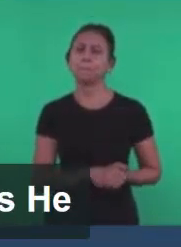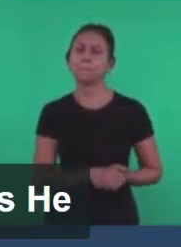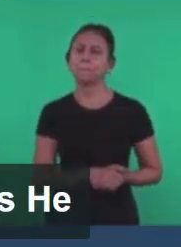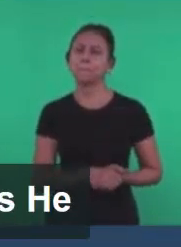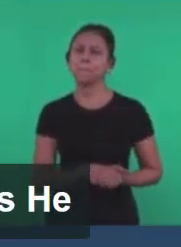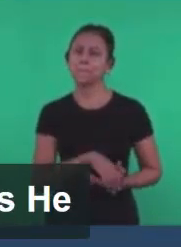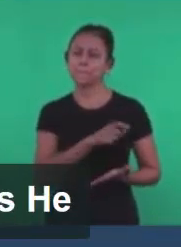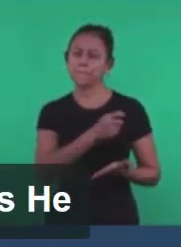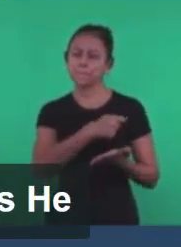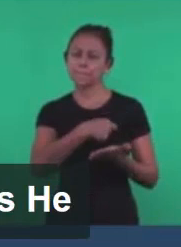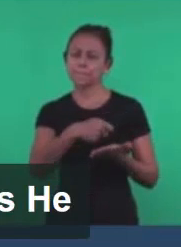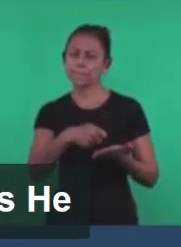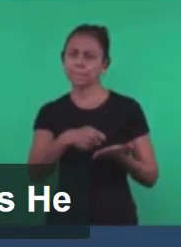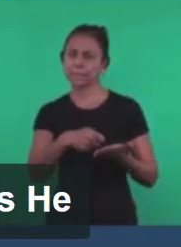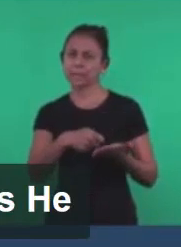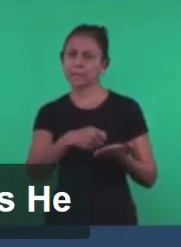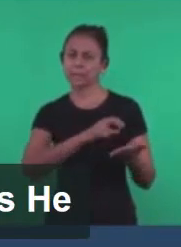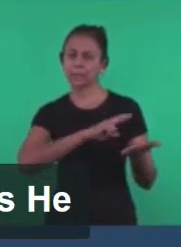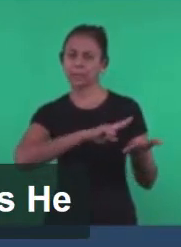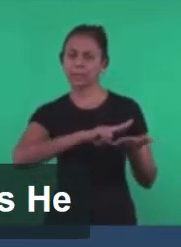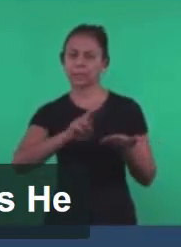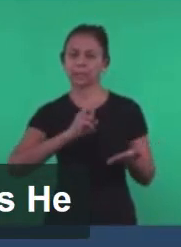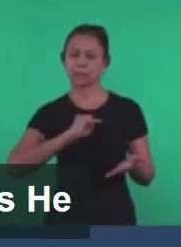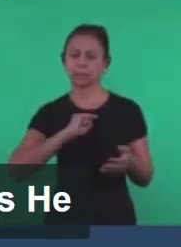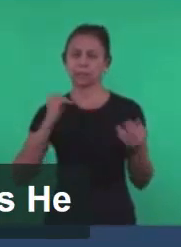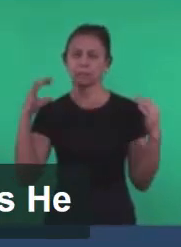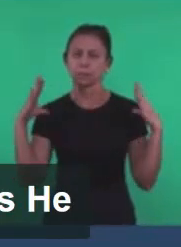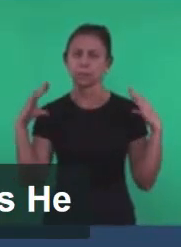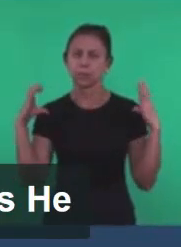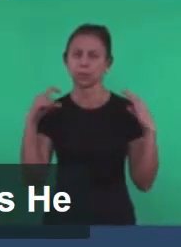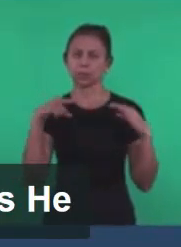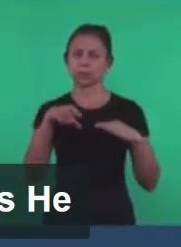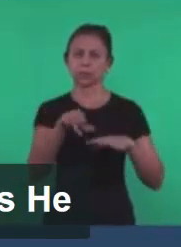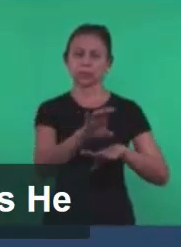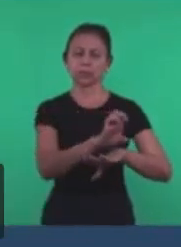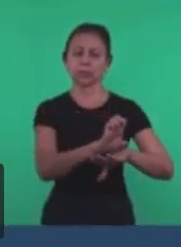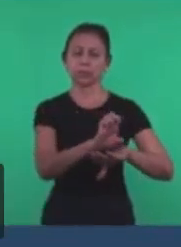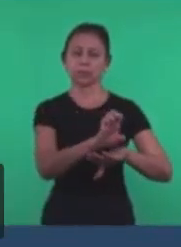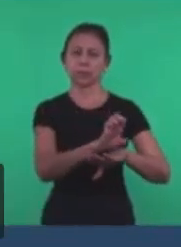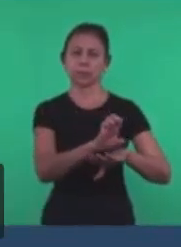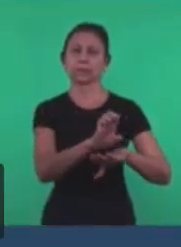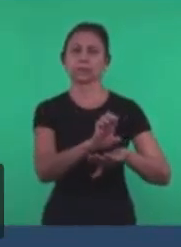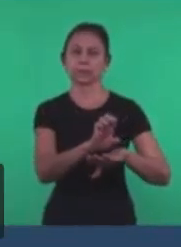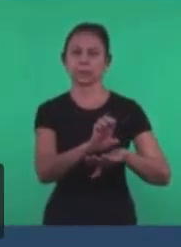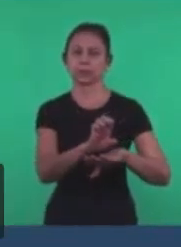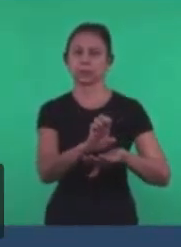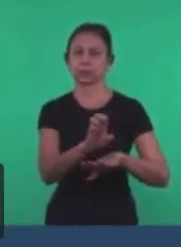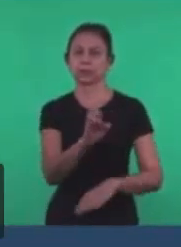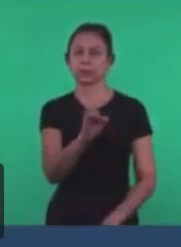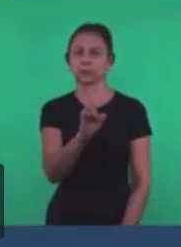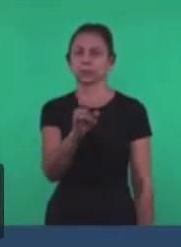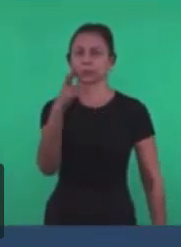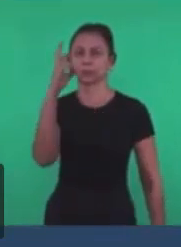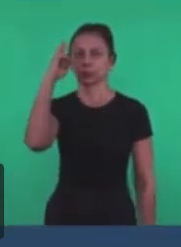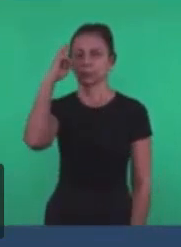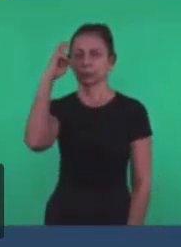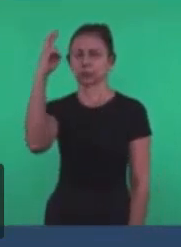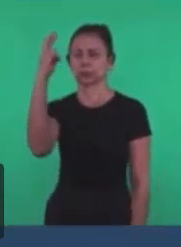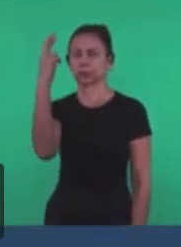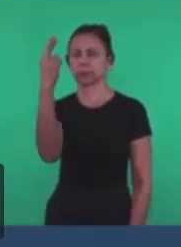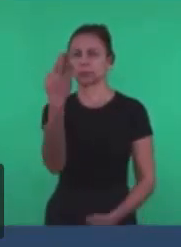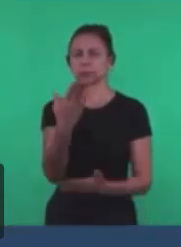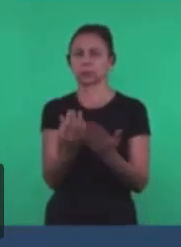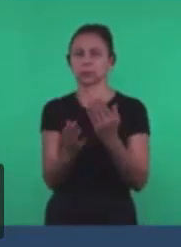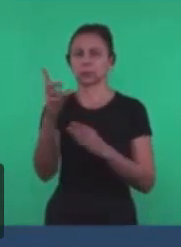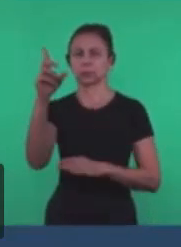E Está em Éfeso Isto diz Aquele que tem Na sua destra As